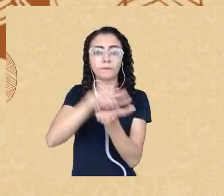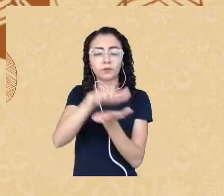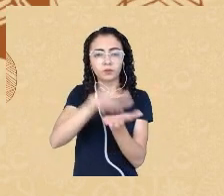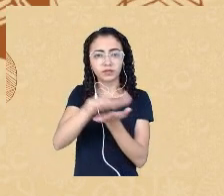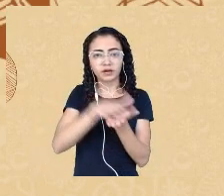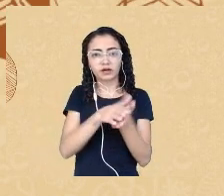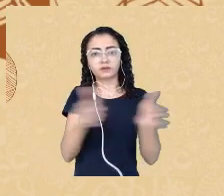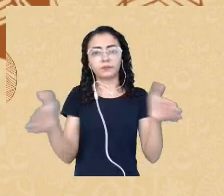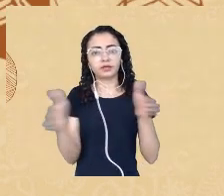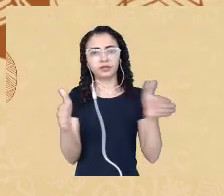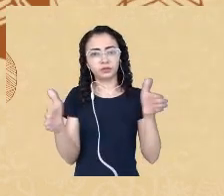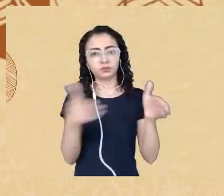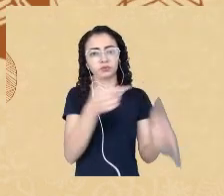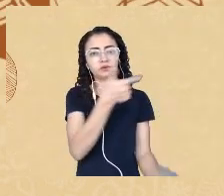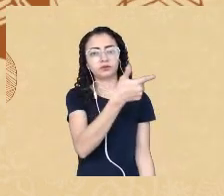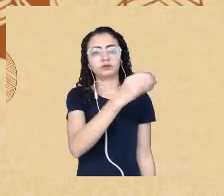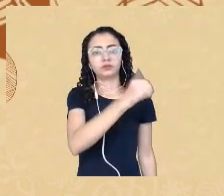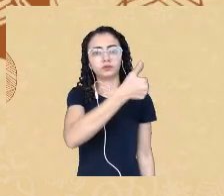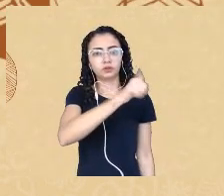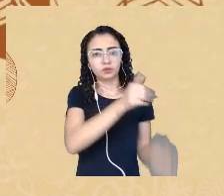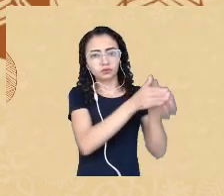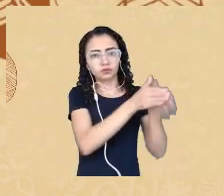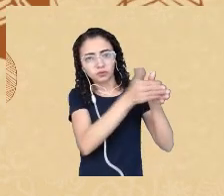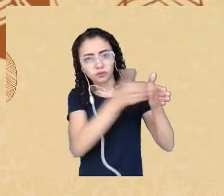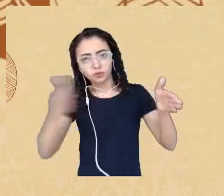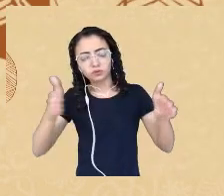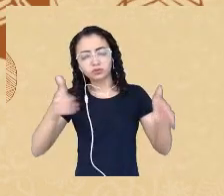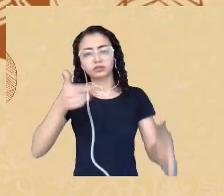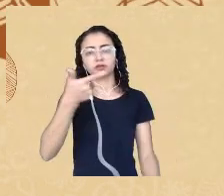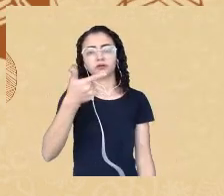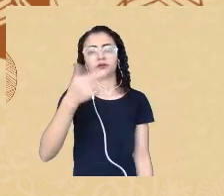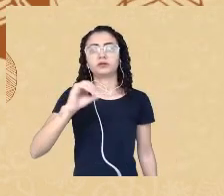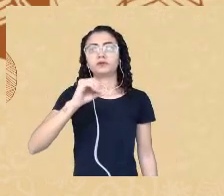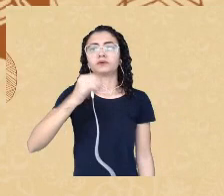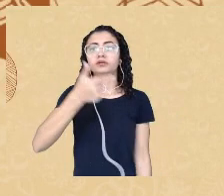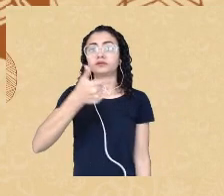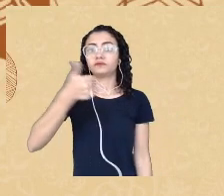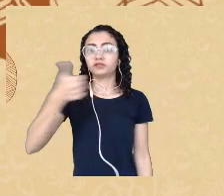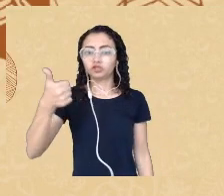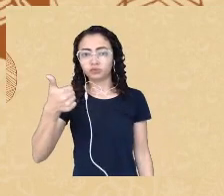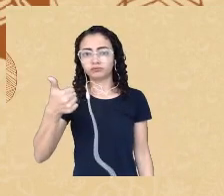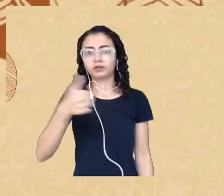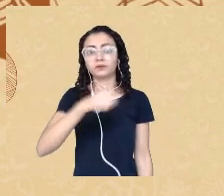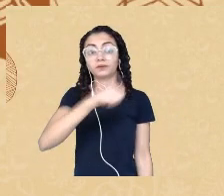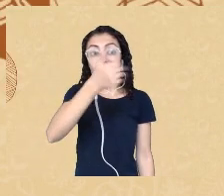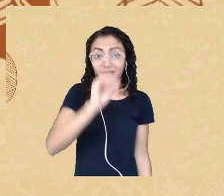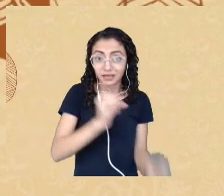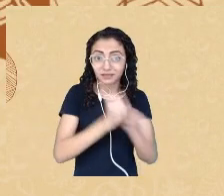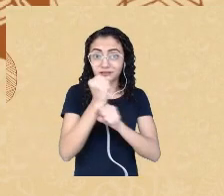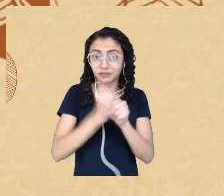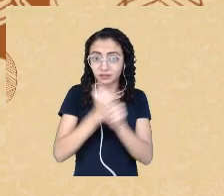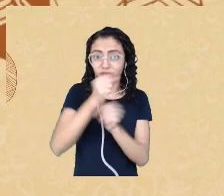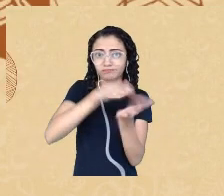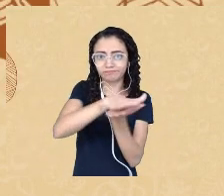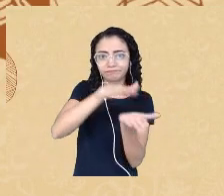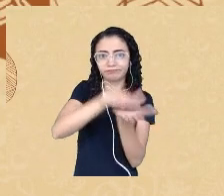até o ano de 2021, ou seja, dez anos de publicações dessa revista, datadas